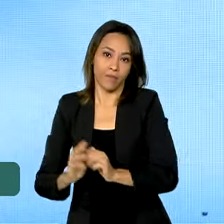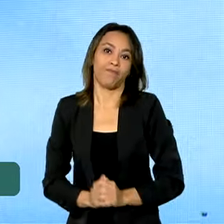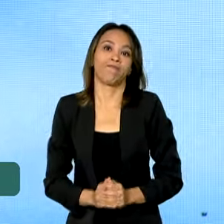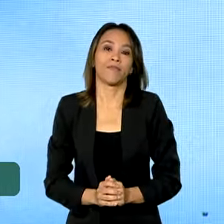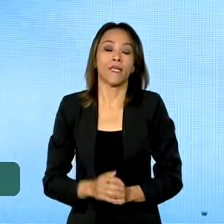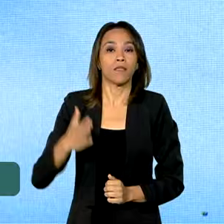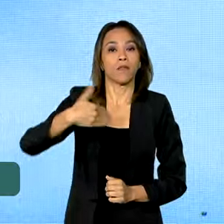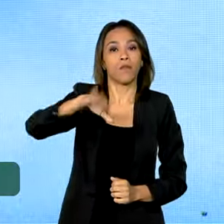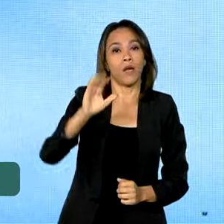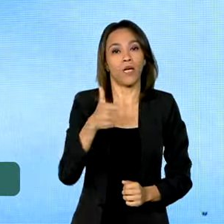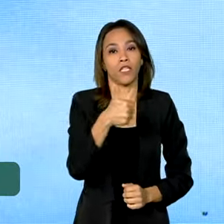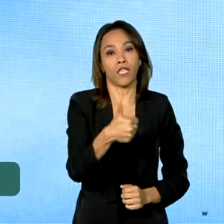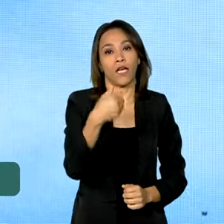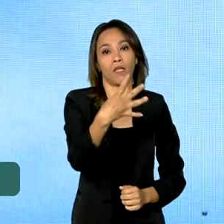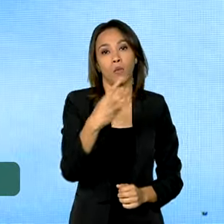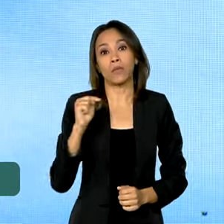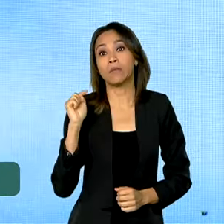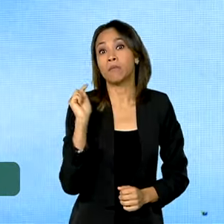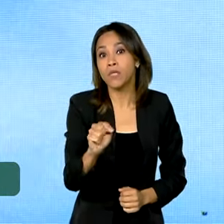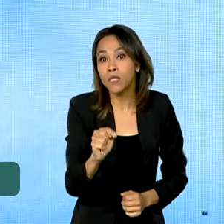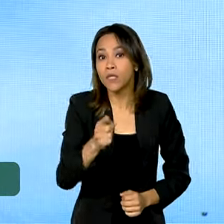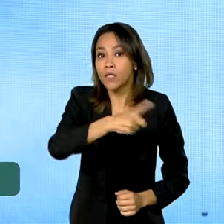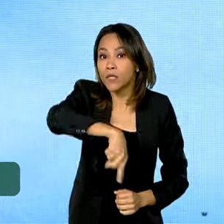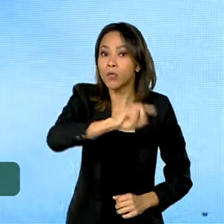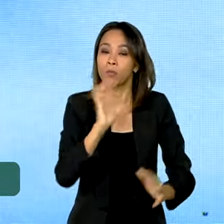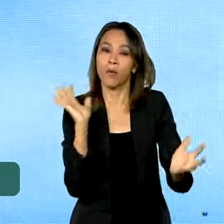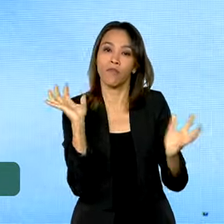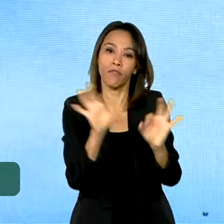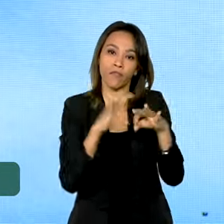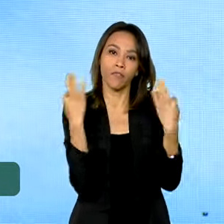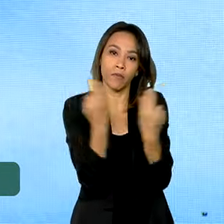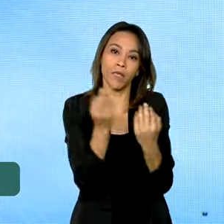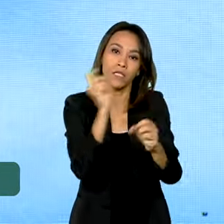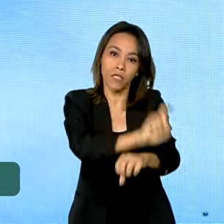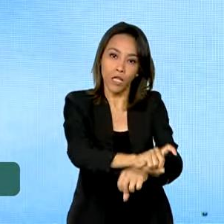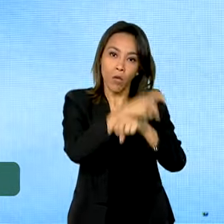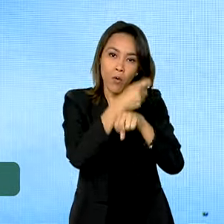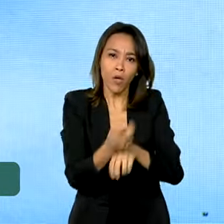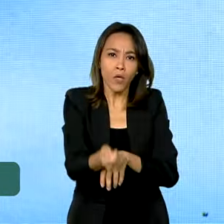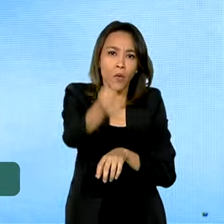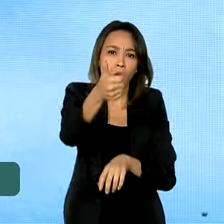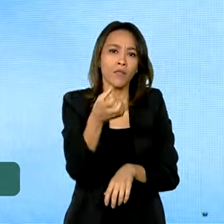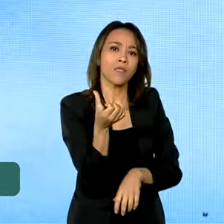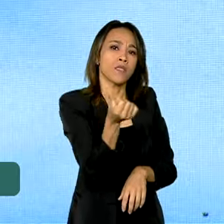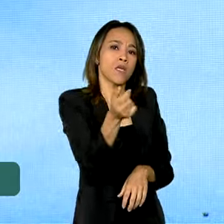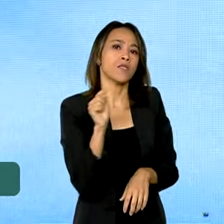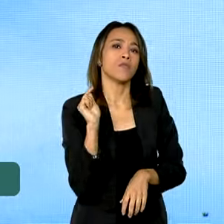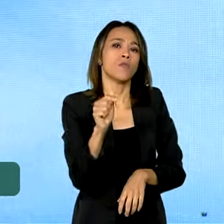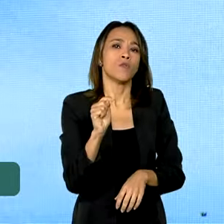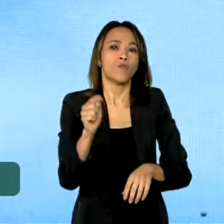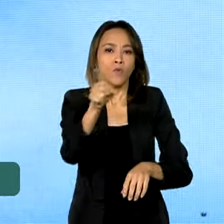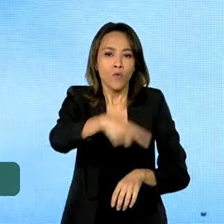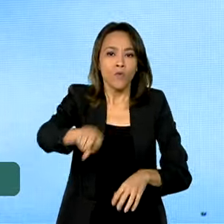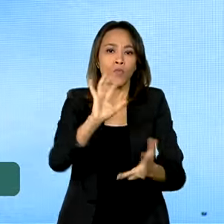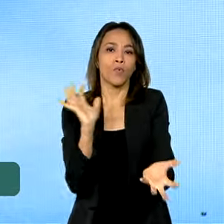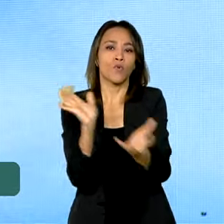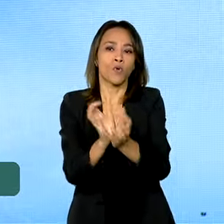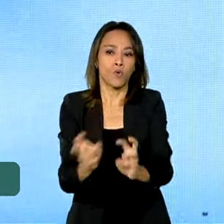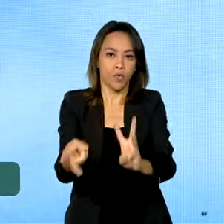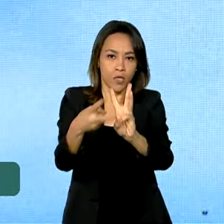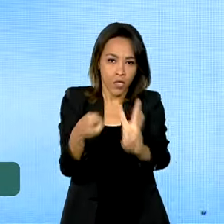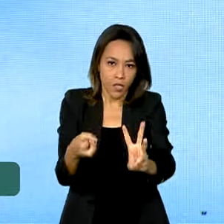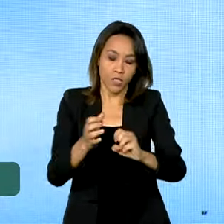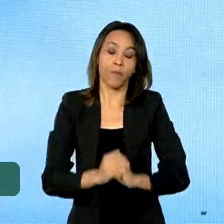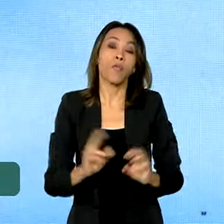mais de 14 mil moradias para famílias quilombolas e quase 6 mil para os indígenas. Em relação